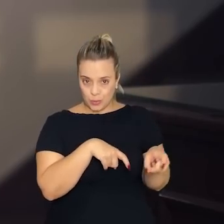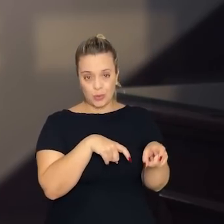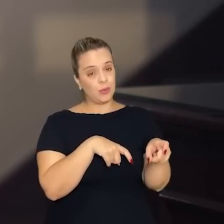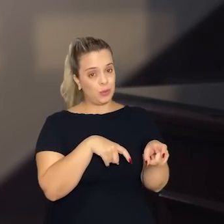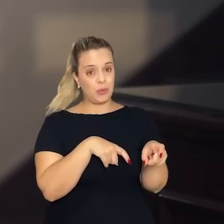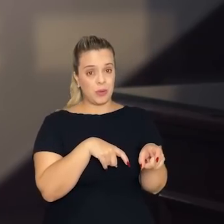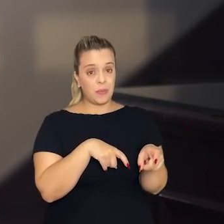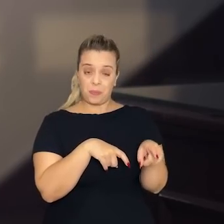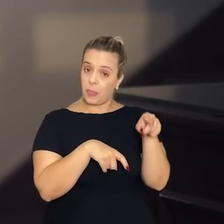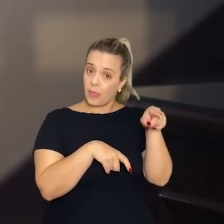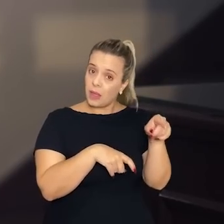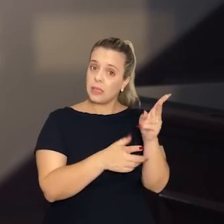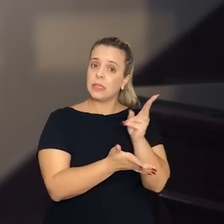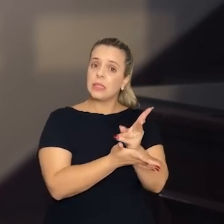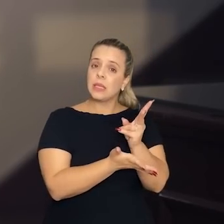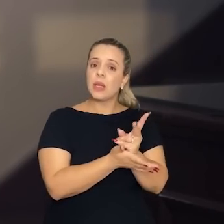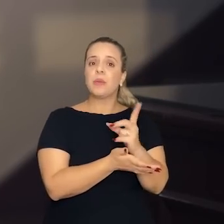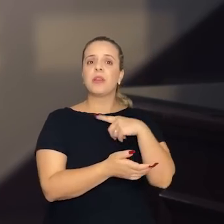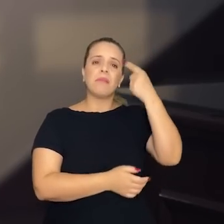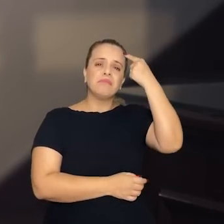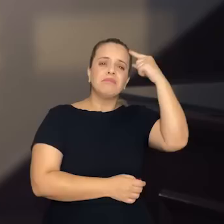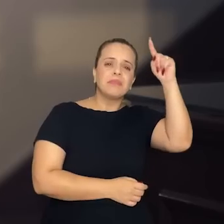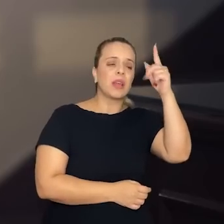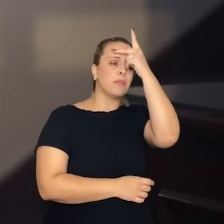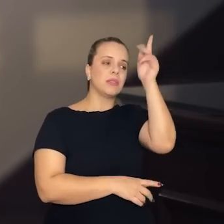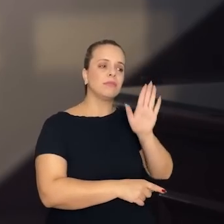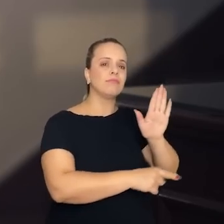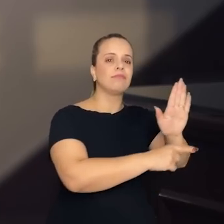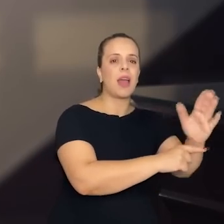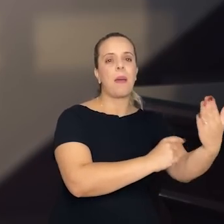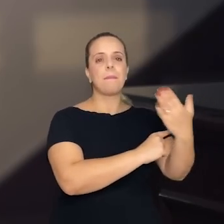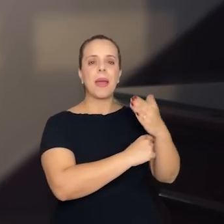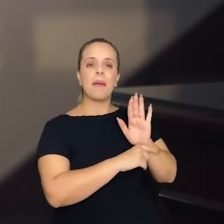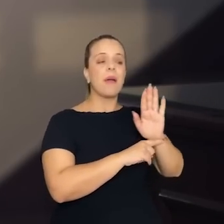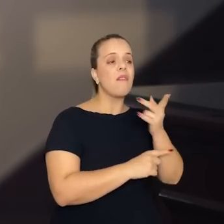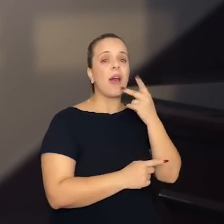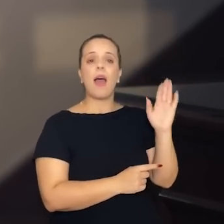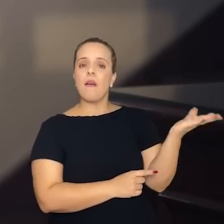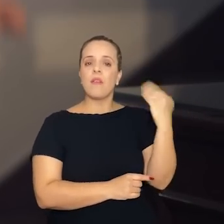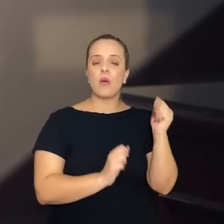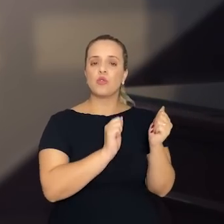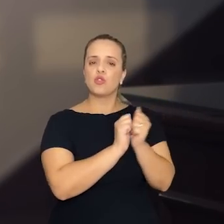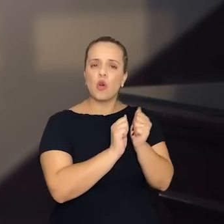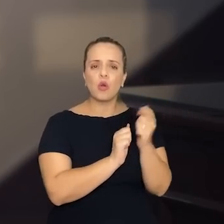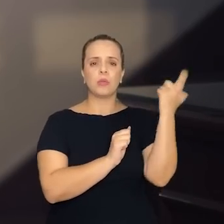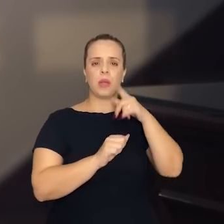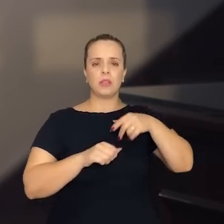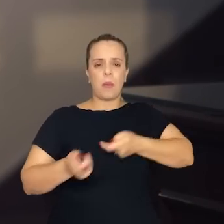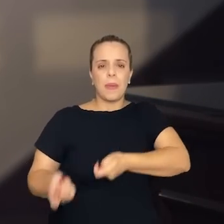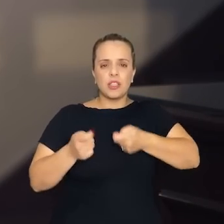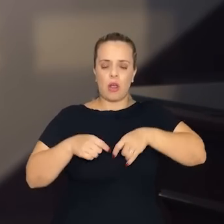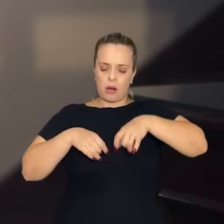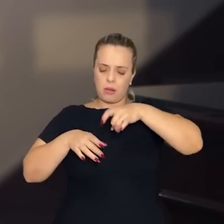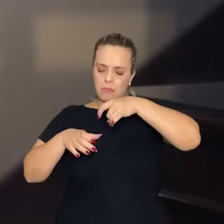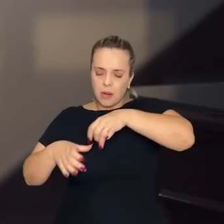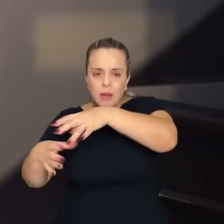área rural, elas sempre tinham essa ideia de um ajudar o outro. Vamos fazer um mutirão para plantar mandioca. Vamos fazer